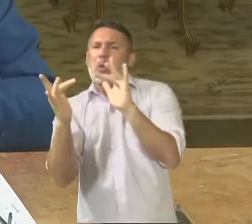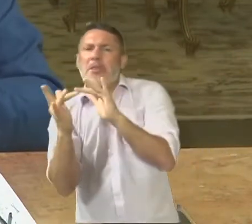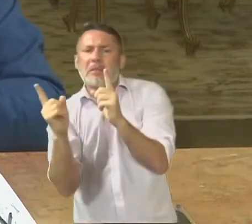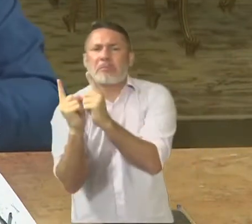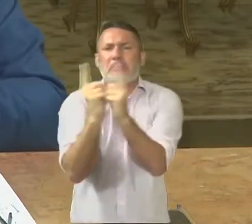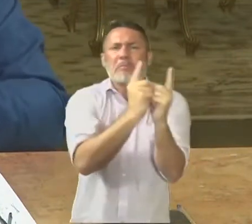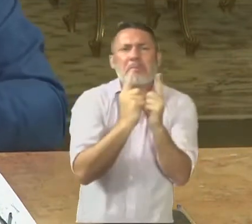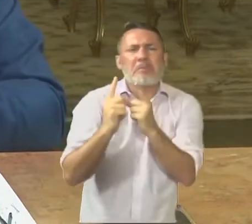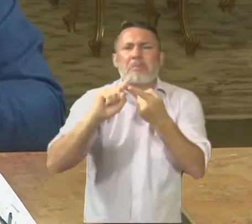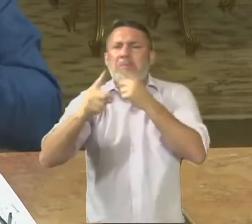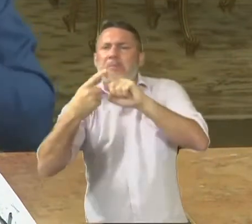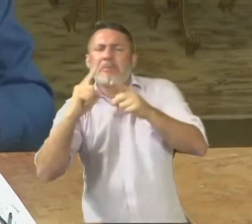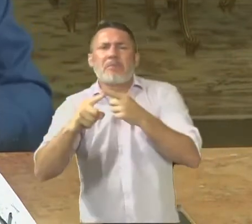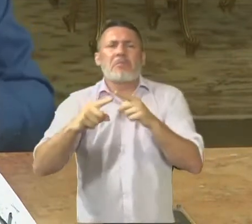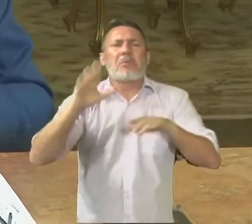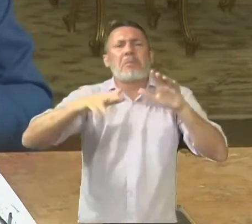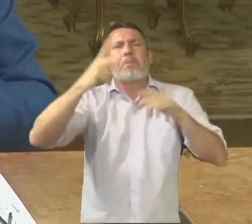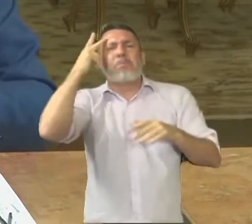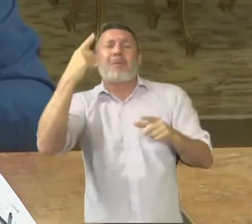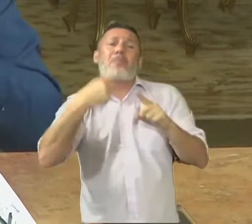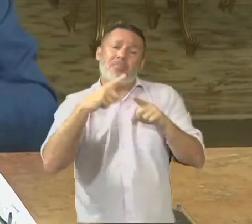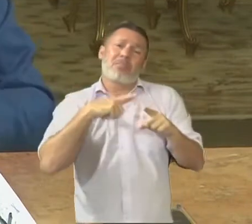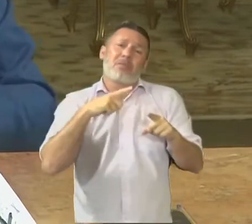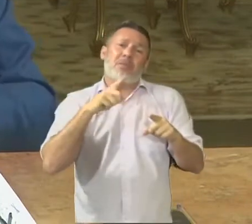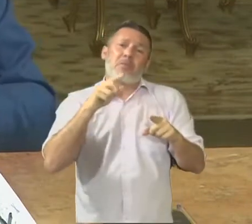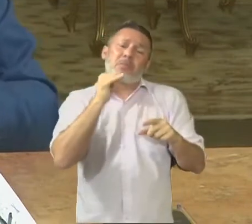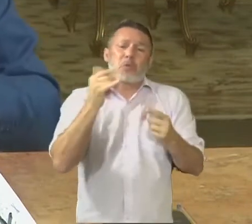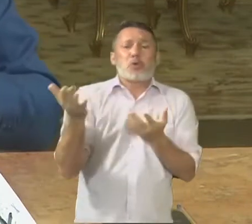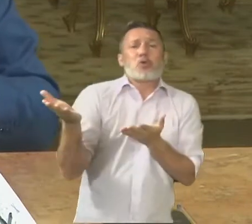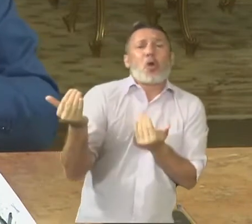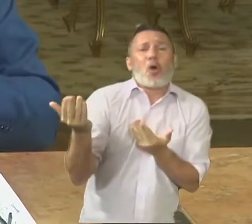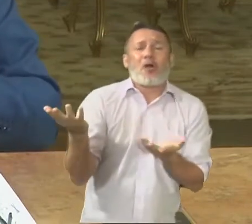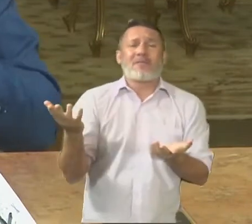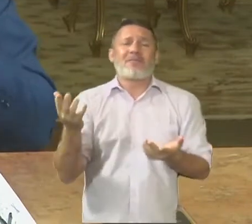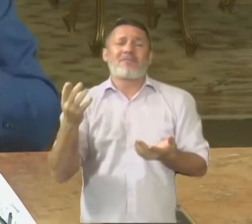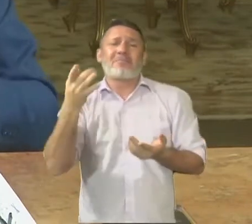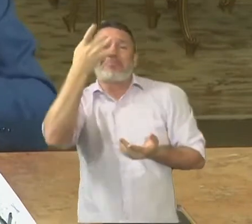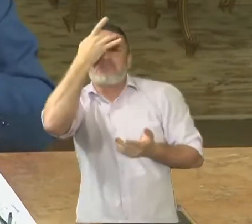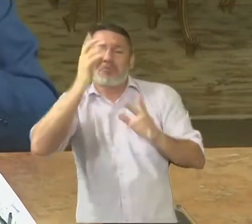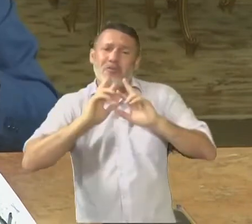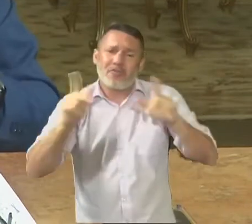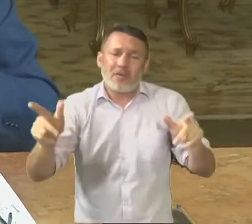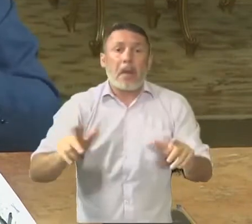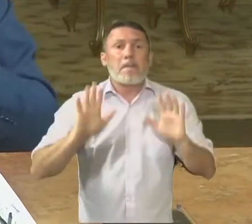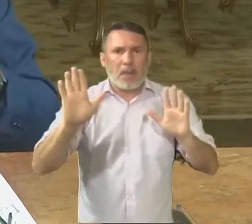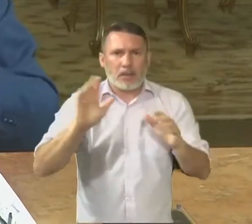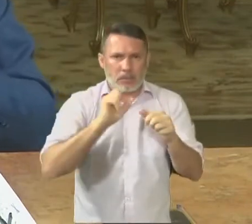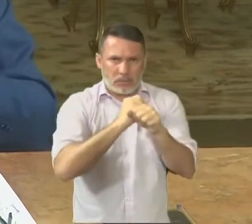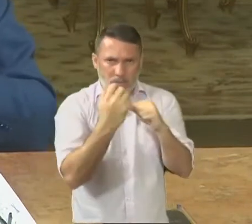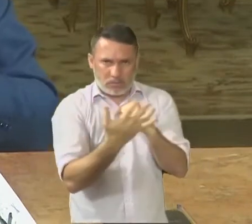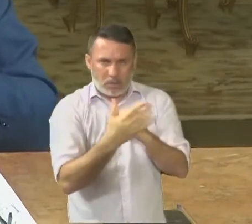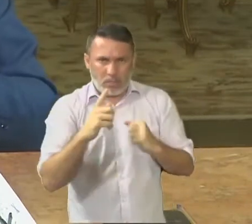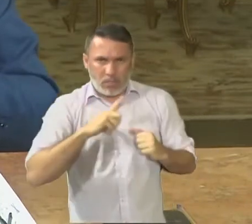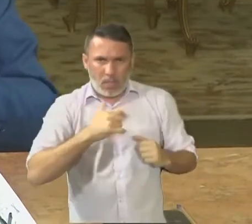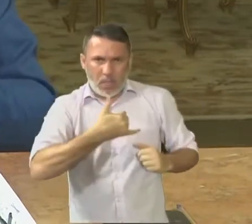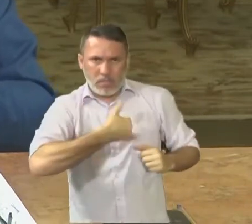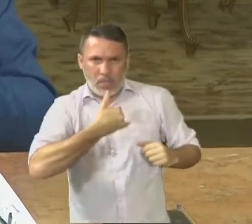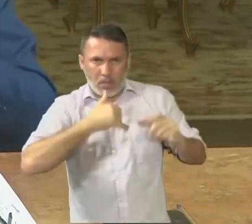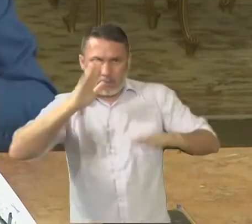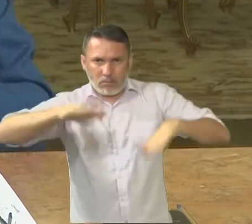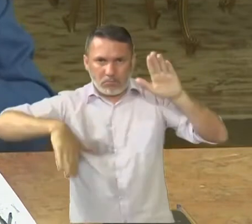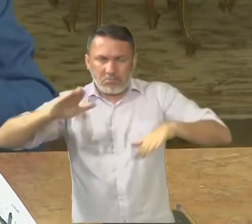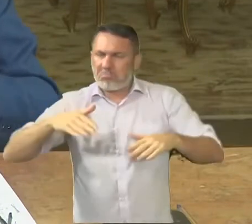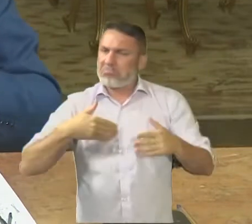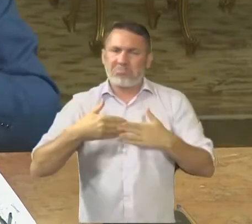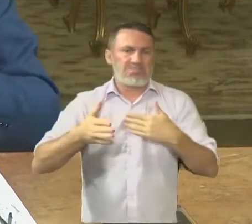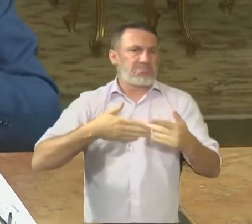porque é jovem, tem pouca idade, mas a doença não escolhe. Muitas vezes uma pessoa